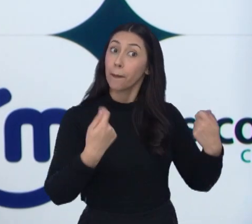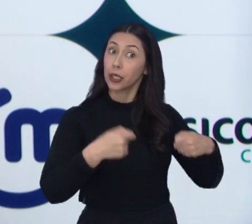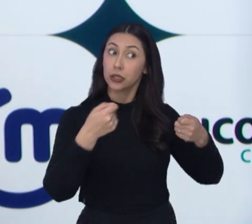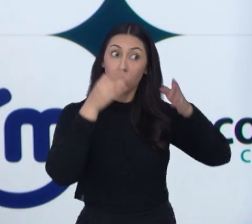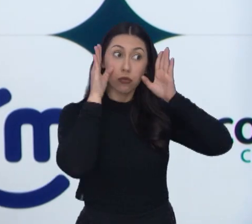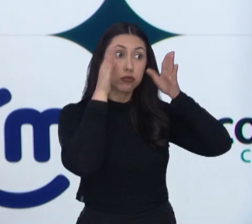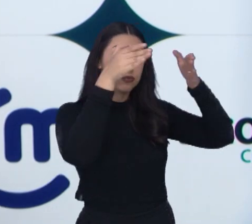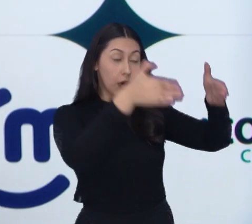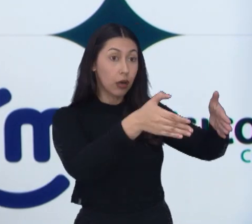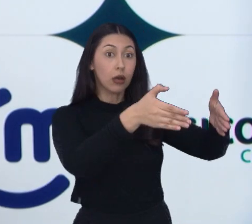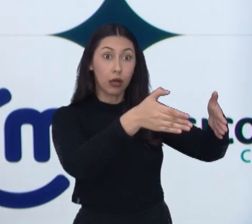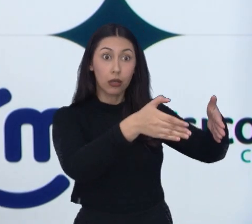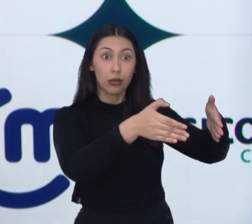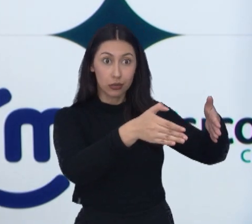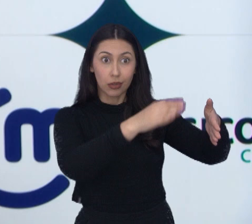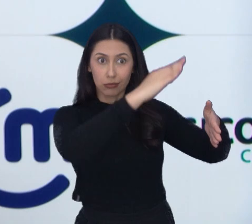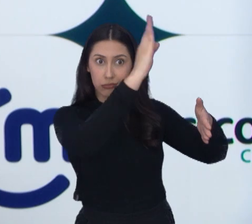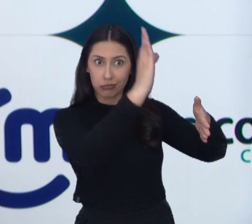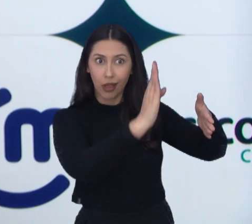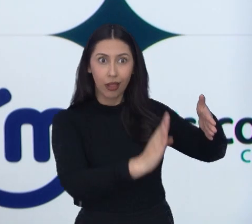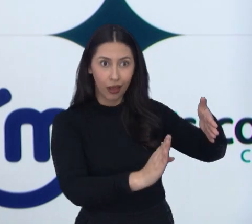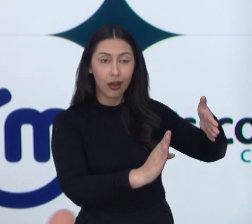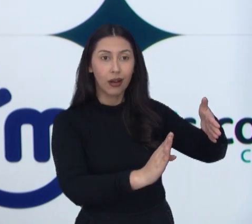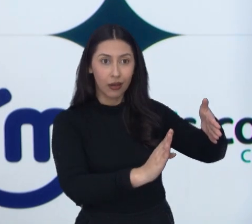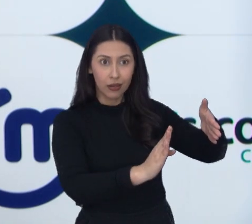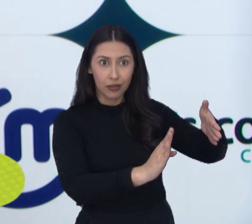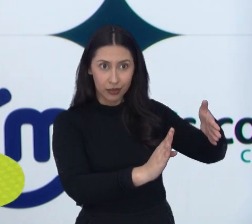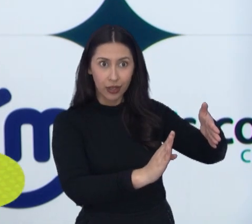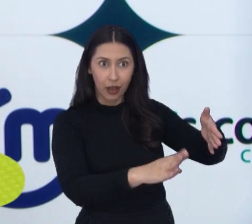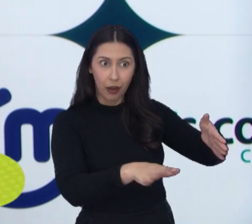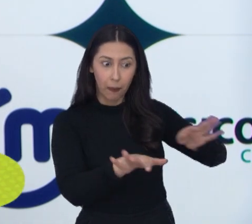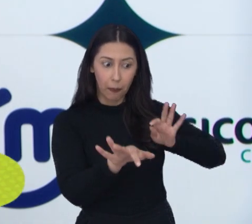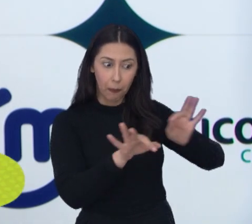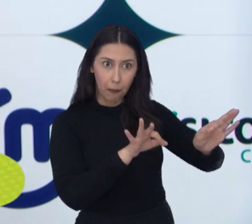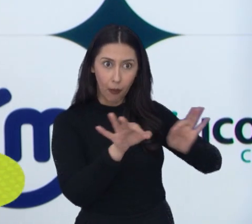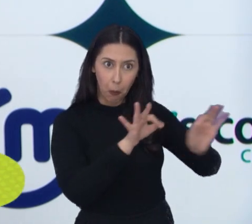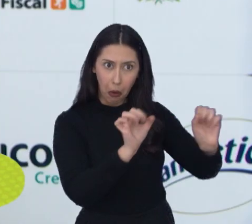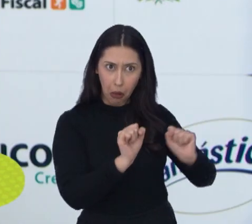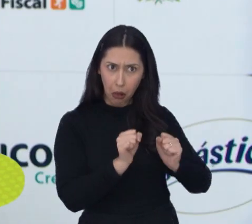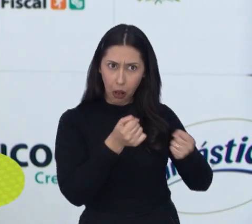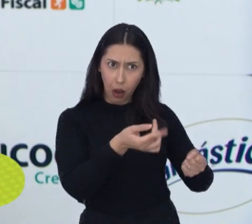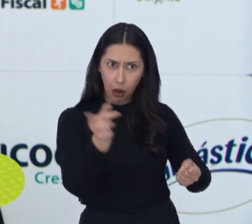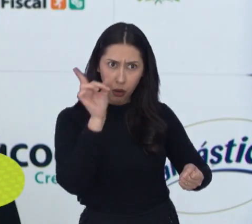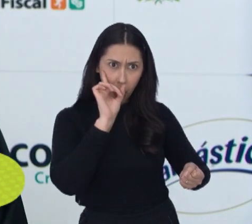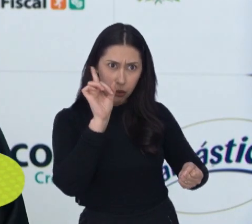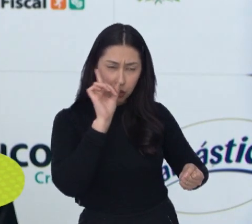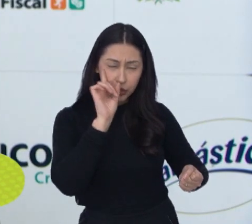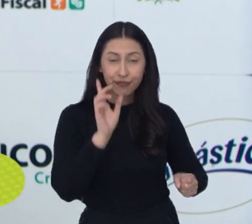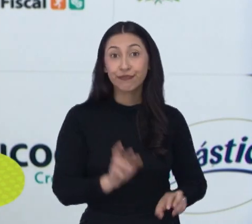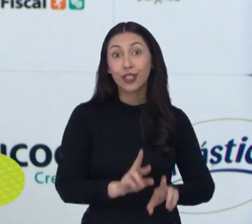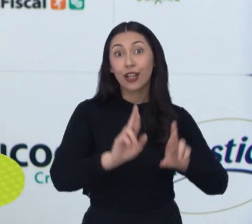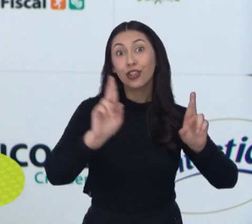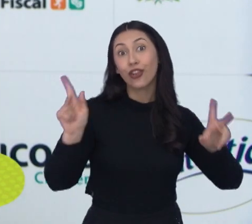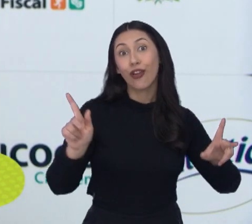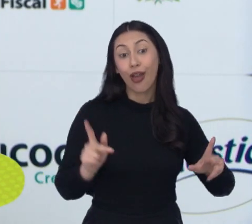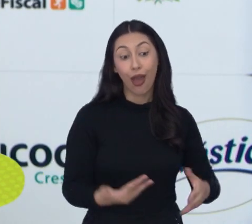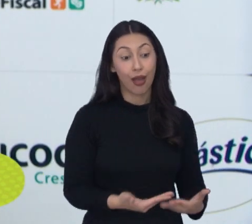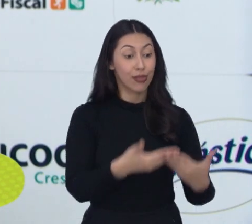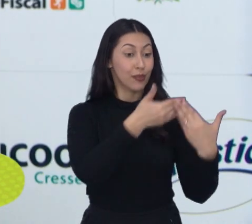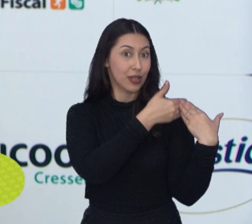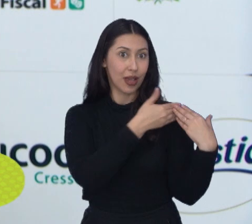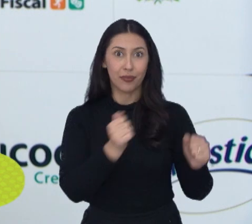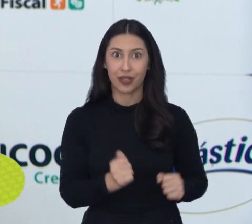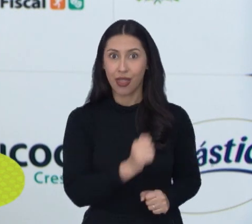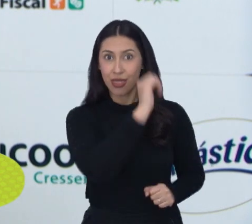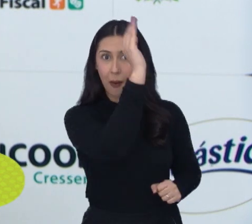tem que estar com a cabeça de Liga Nacional. A gente procura se preparar o máximo possível no dia a dia. A diferença é a responsabilidade. A gente sabe que na Liga